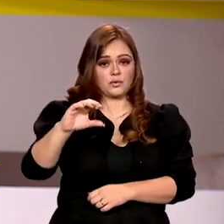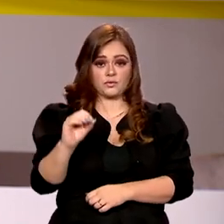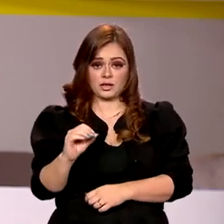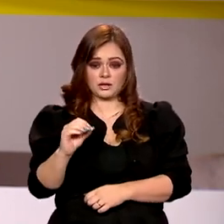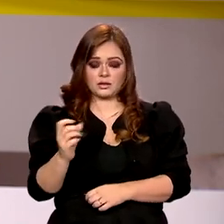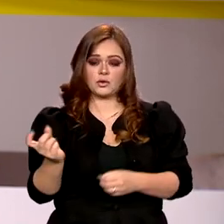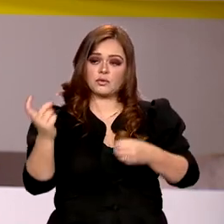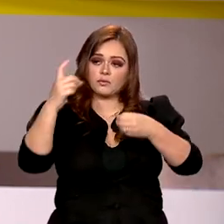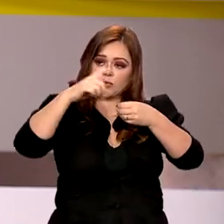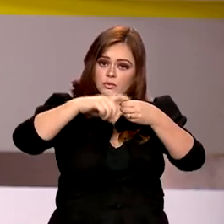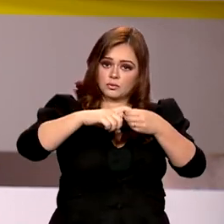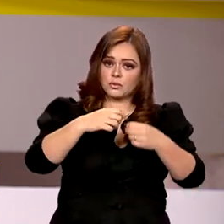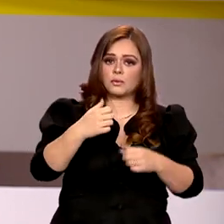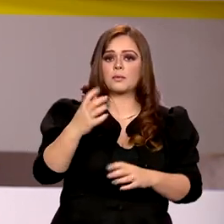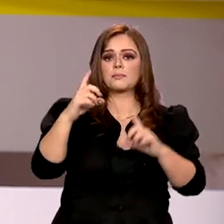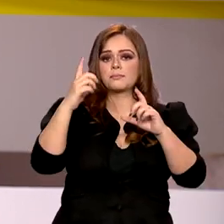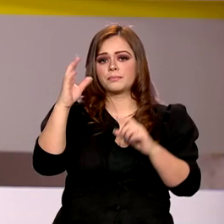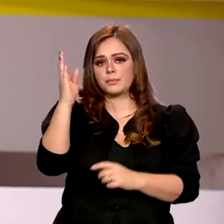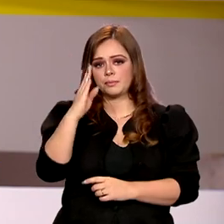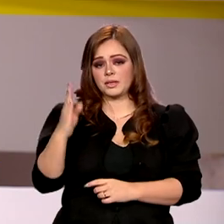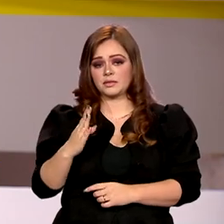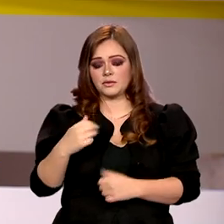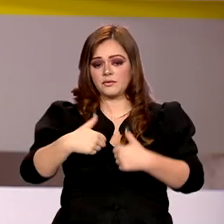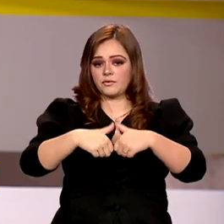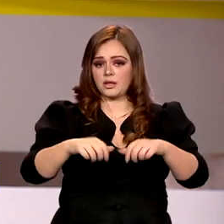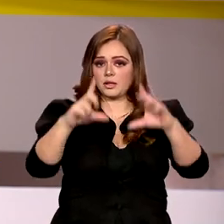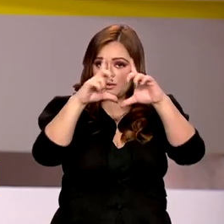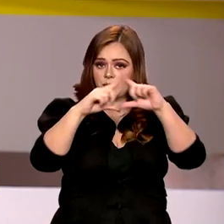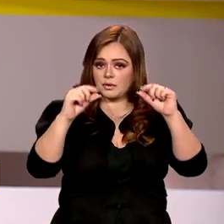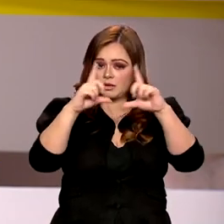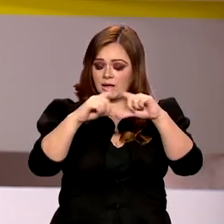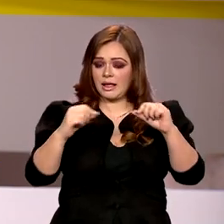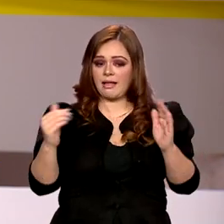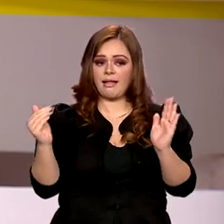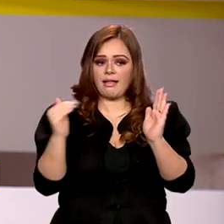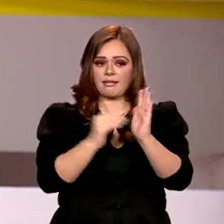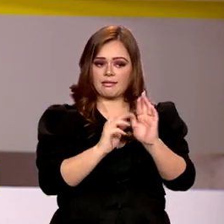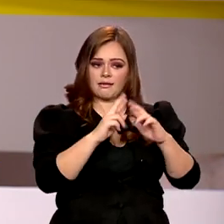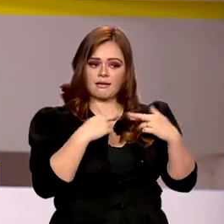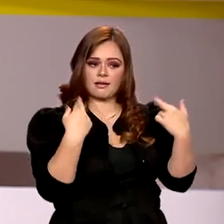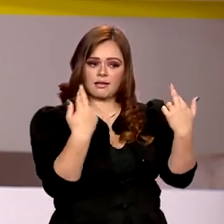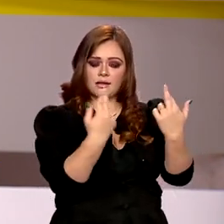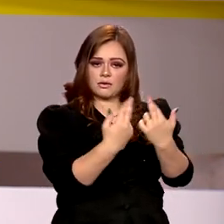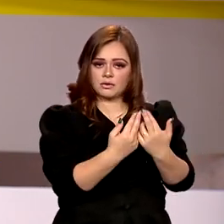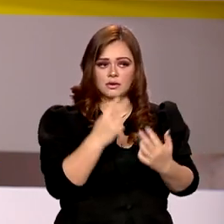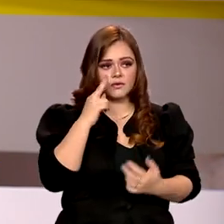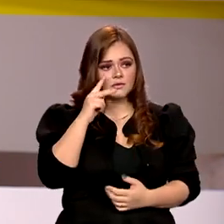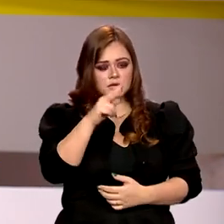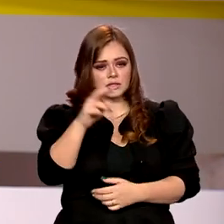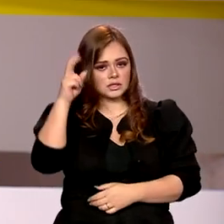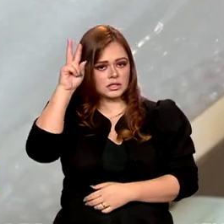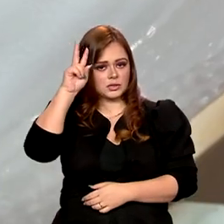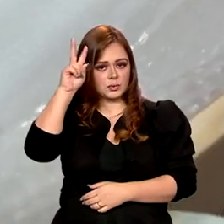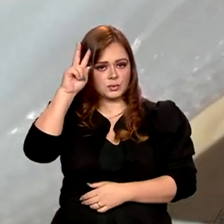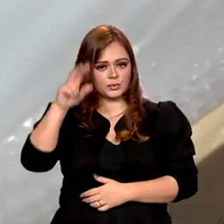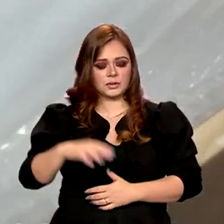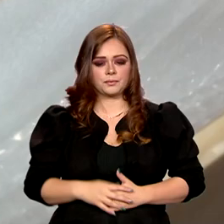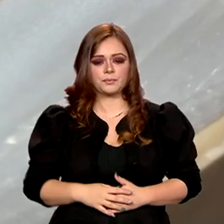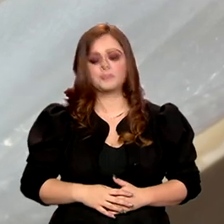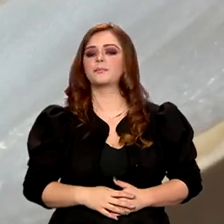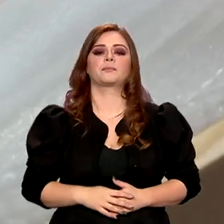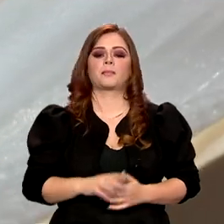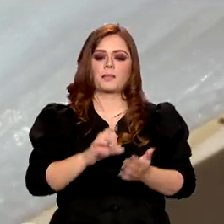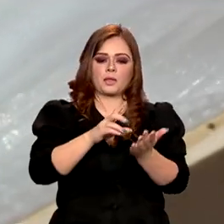ao Brasil e ficará em Brasília até a cerimônia de repatriação prevista para a próxima segunda-feira. O